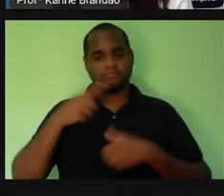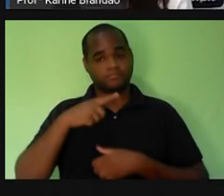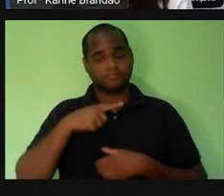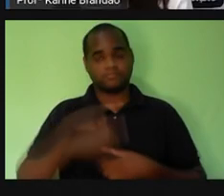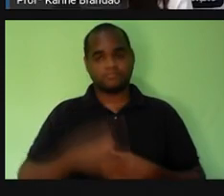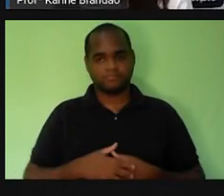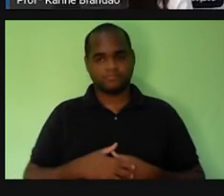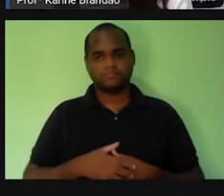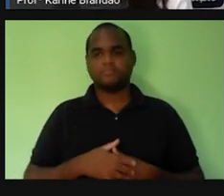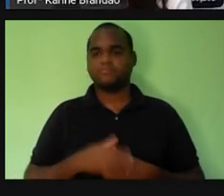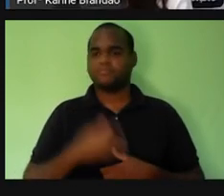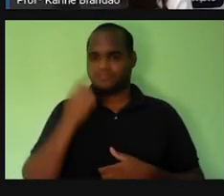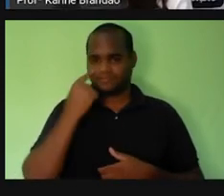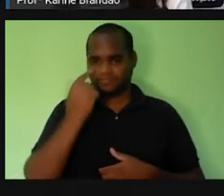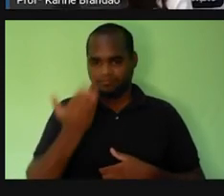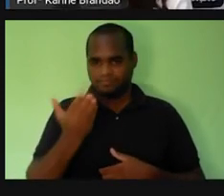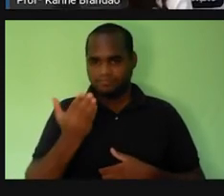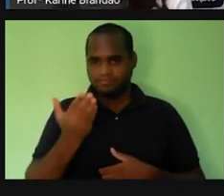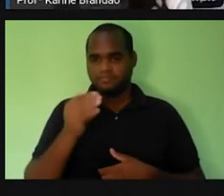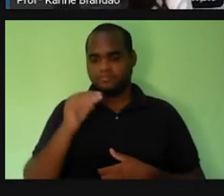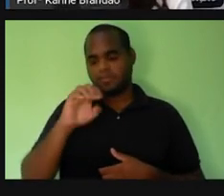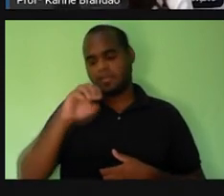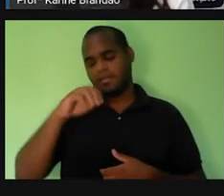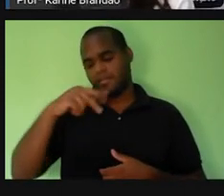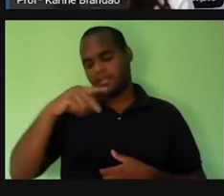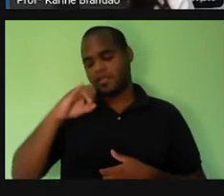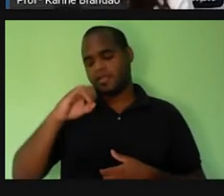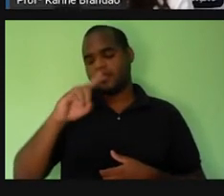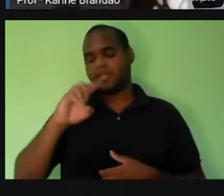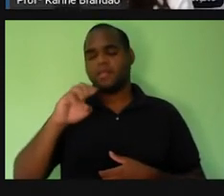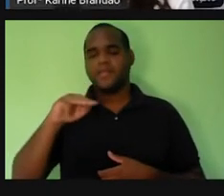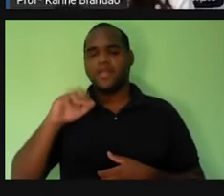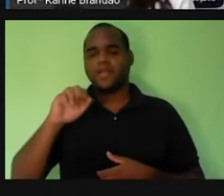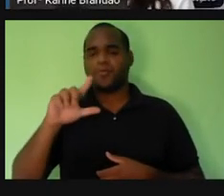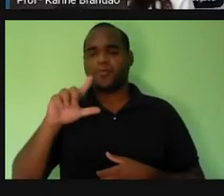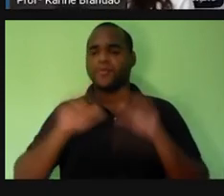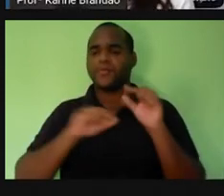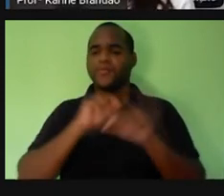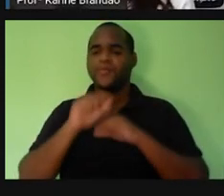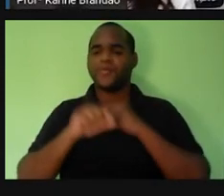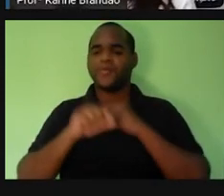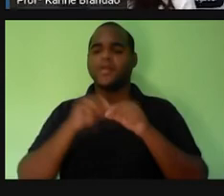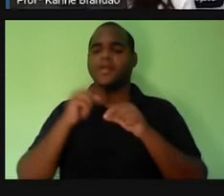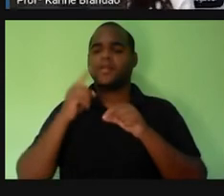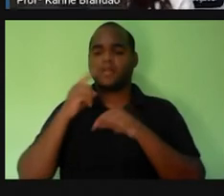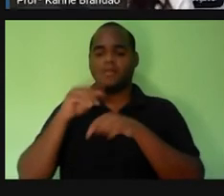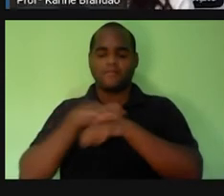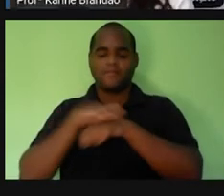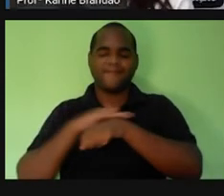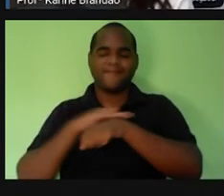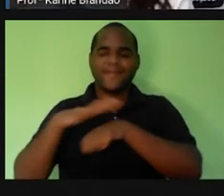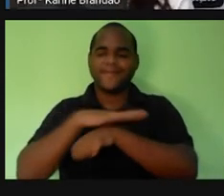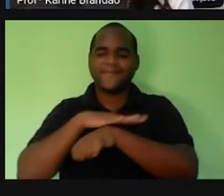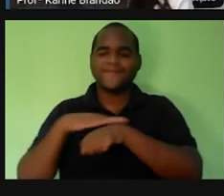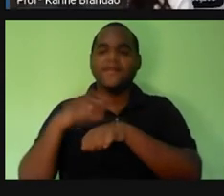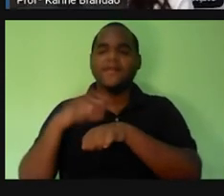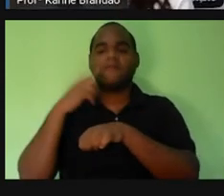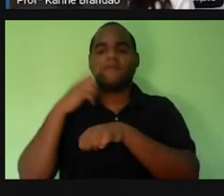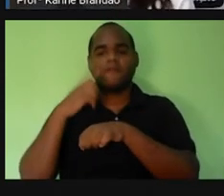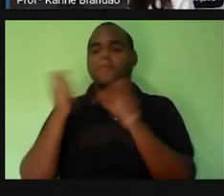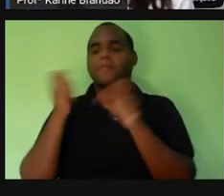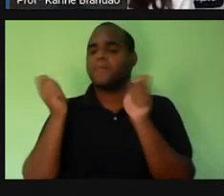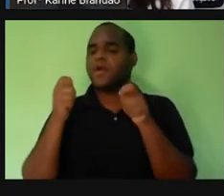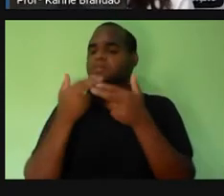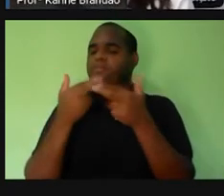Esse tecido aqui do meio é um tecido epitelial. E aí, o que ele tem? Ele é um tecido de revestimento. A gente viu esse tecido na última